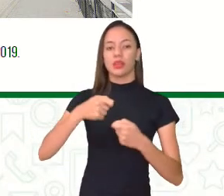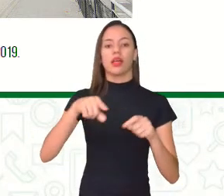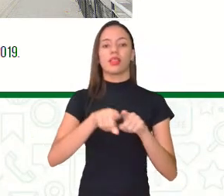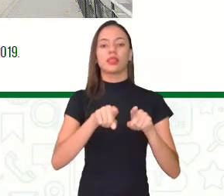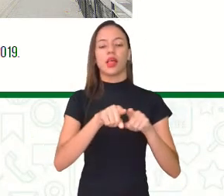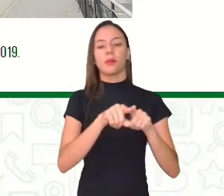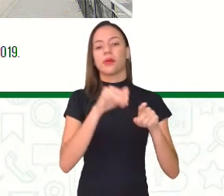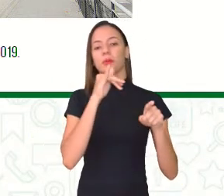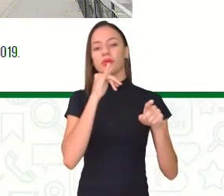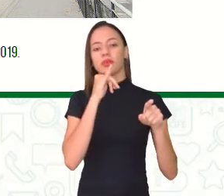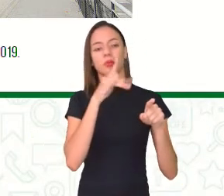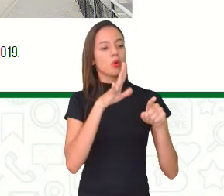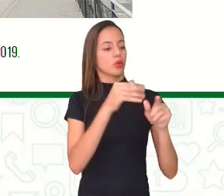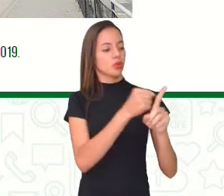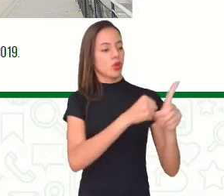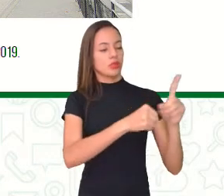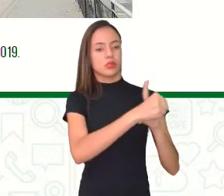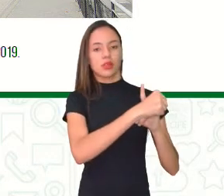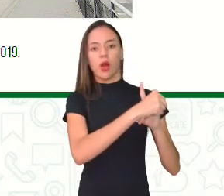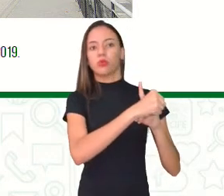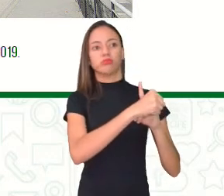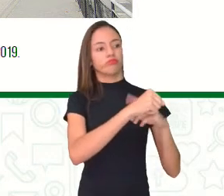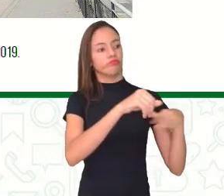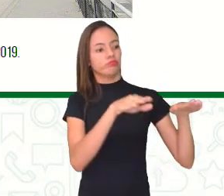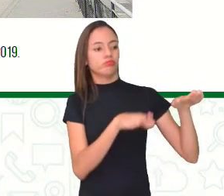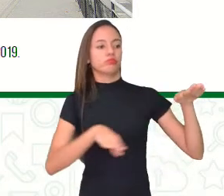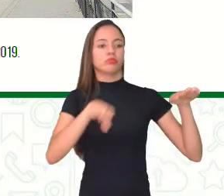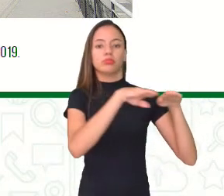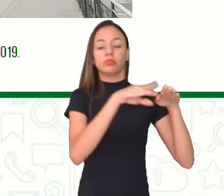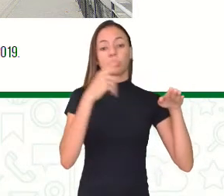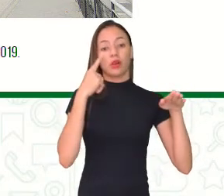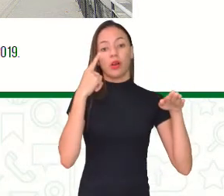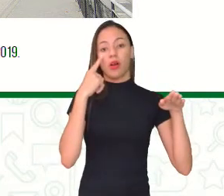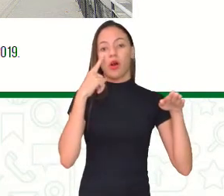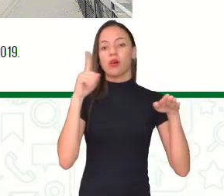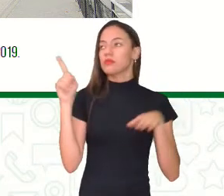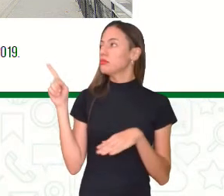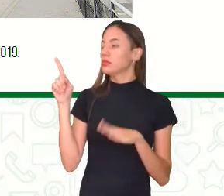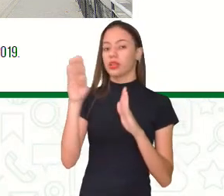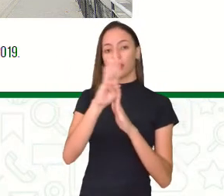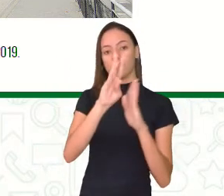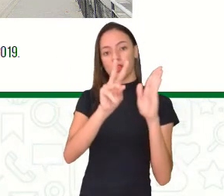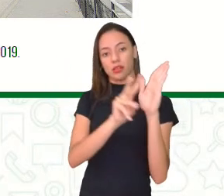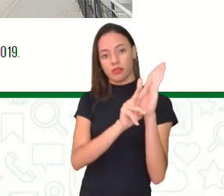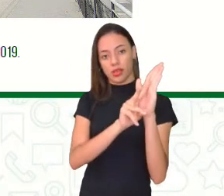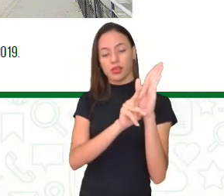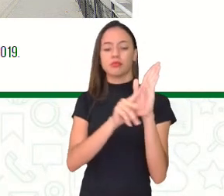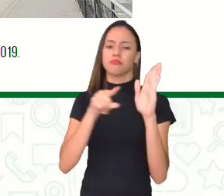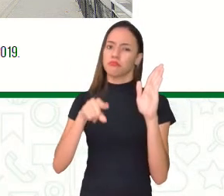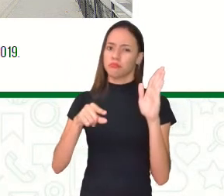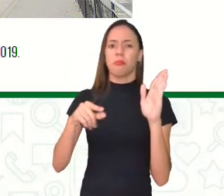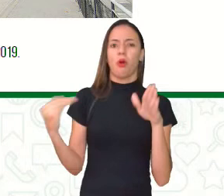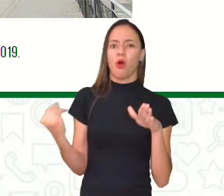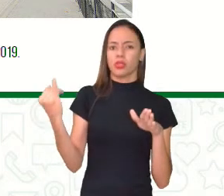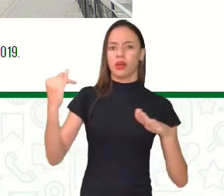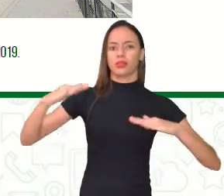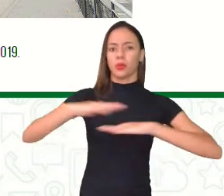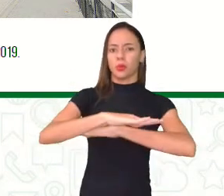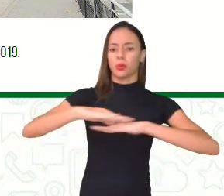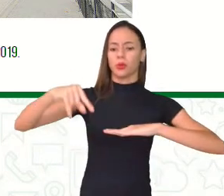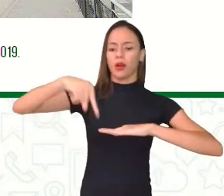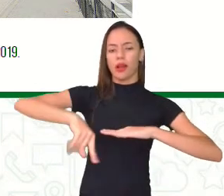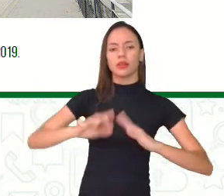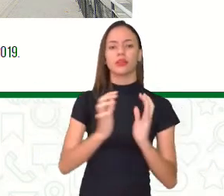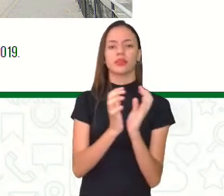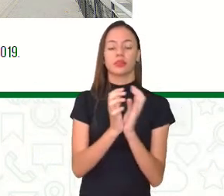em democratização dos transportes. Veja a Avenida Conde da Boa Vista. É uma Avenida muito importante aqui na nossa cidade, né? Boa